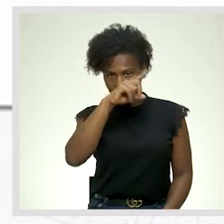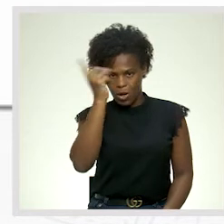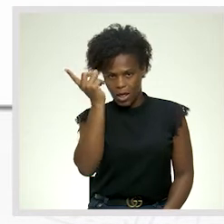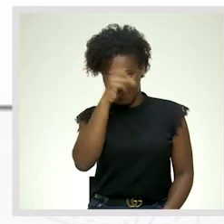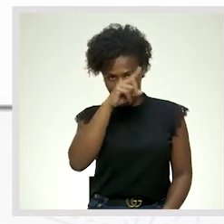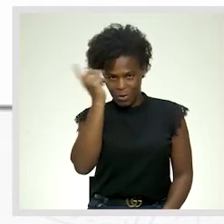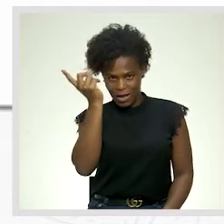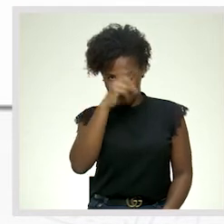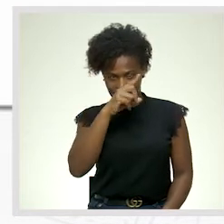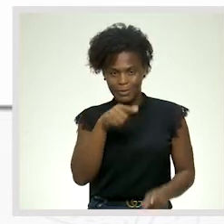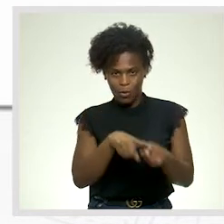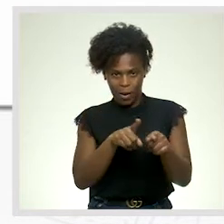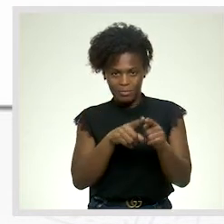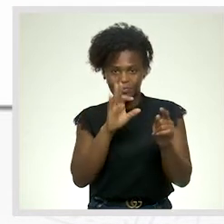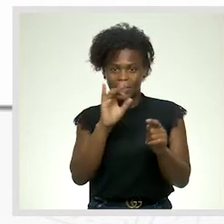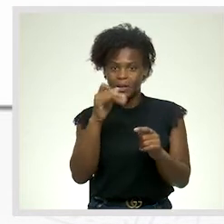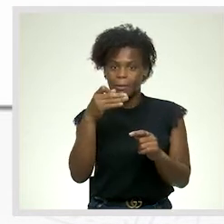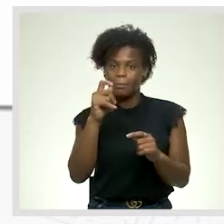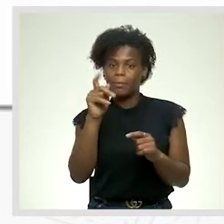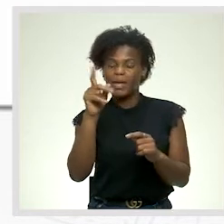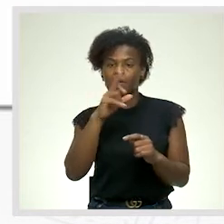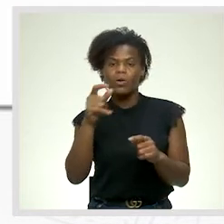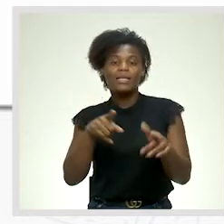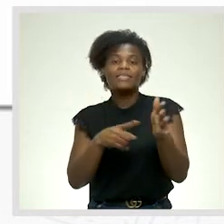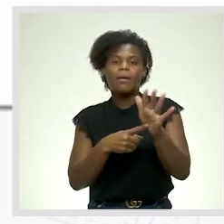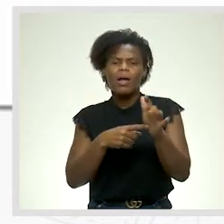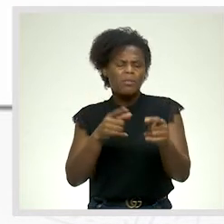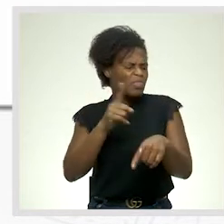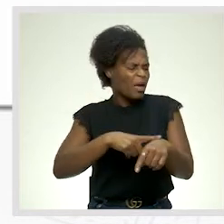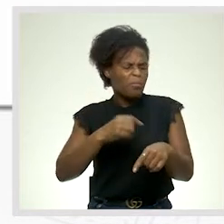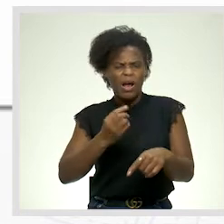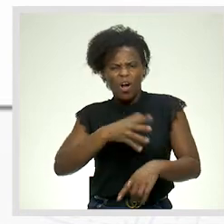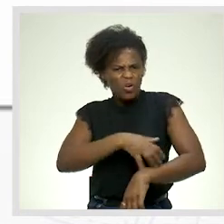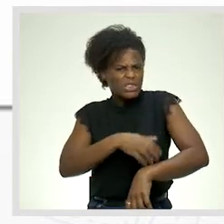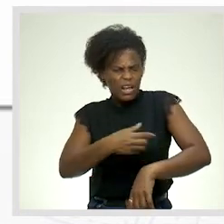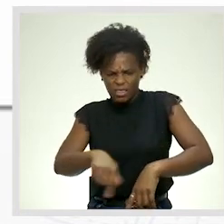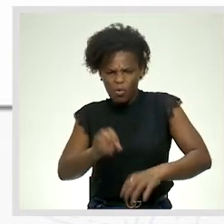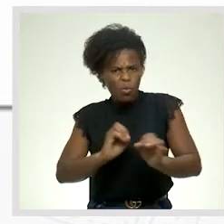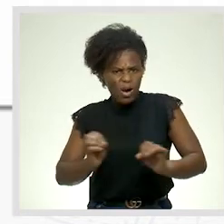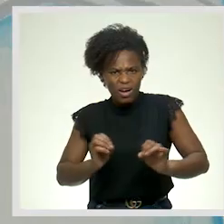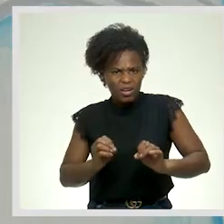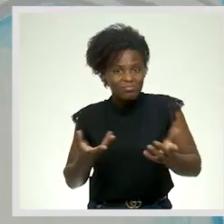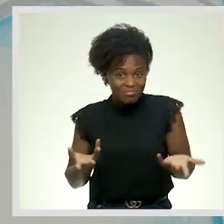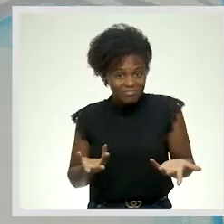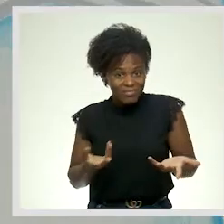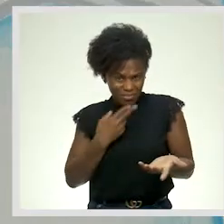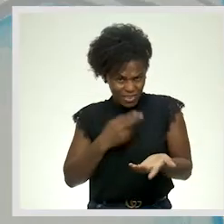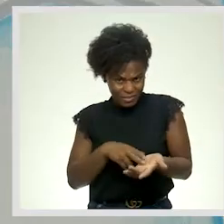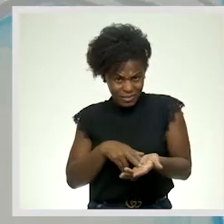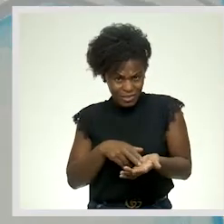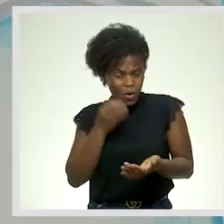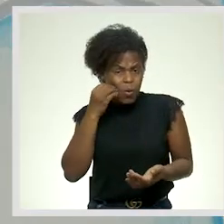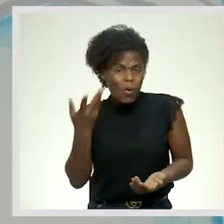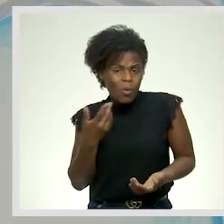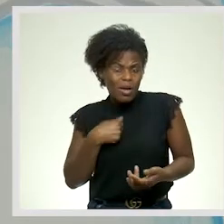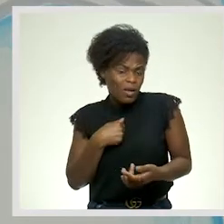Nem mesmo espaço para me coçar tem deixado. Nem mesmo espaço para me coçar tem deixado. Como é que